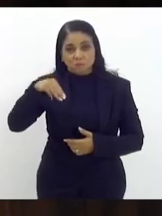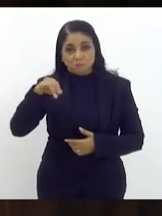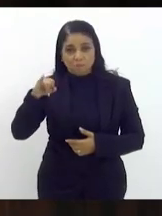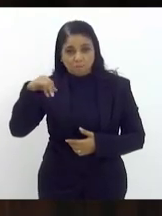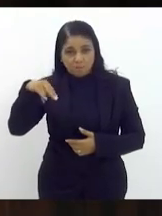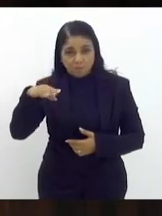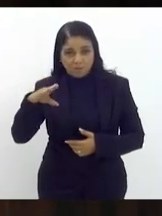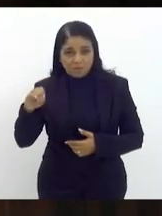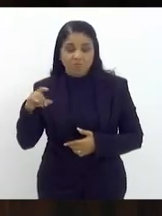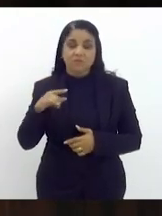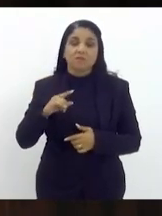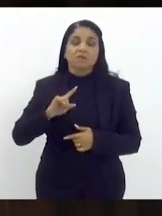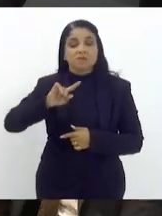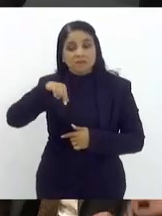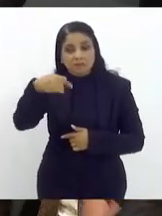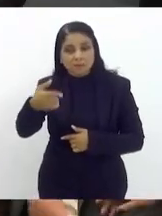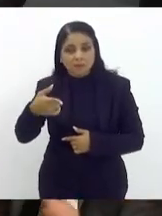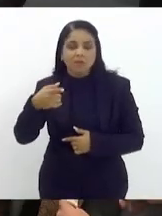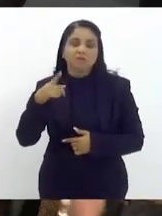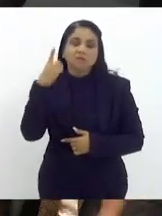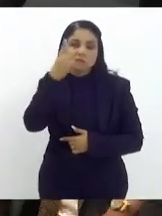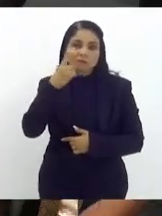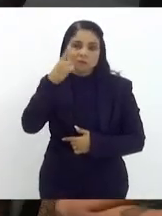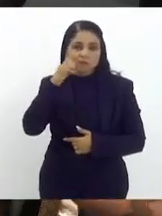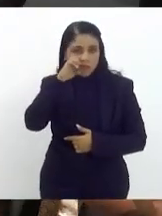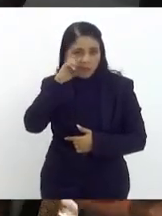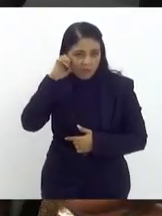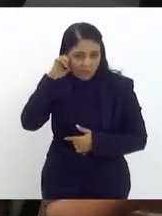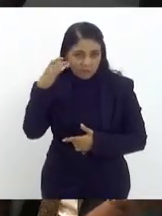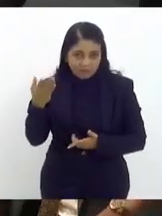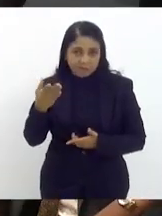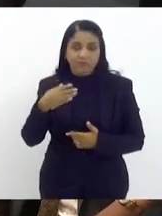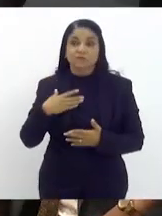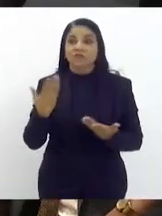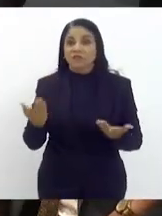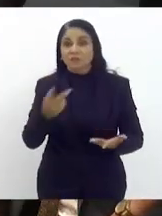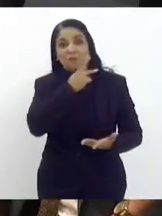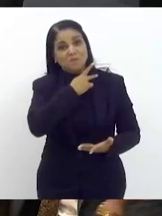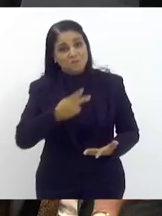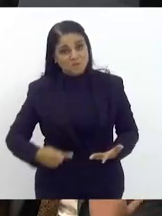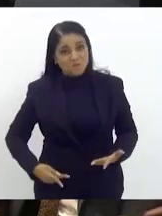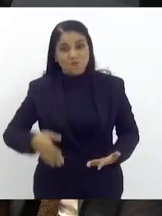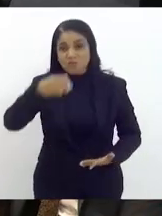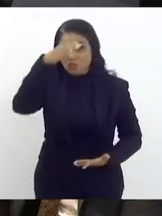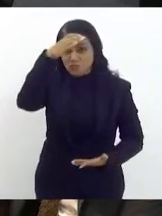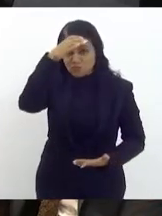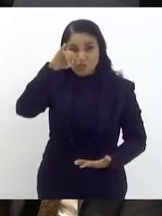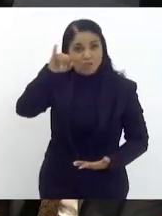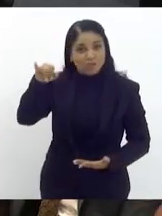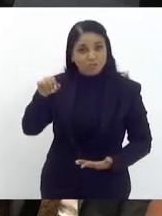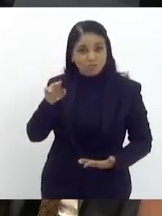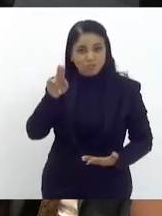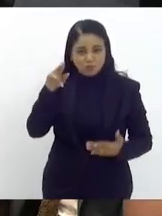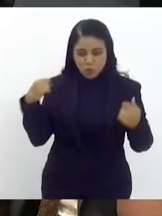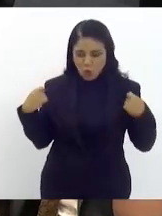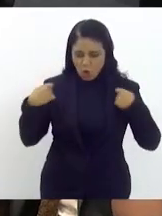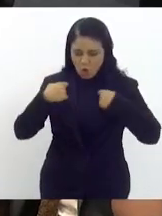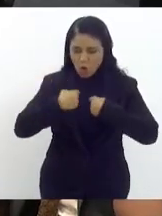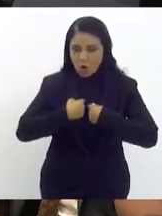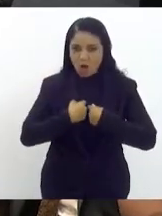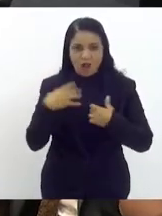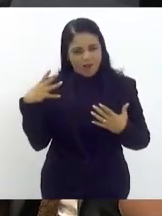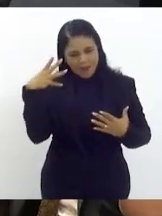seguida deputada Élica Taquimoto Presidenta Tia Ju com seu lindo colete presidindo a sessão